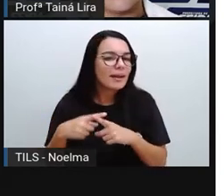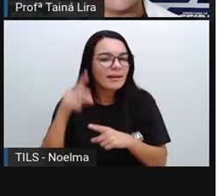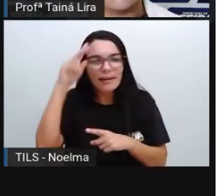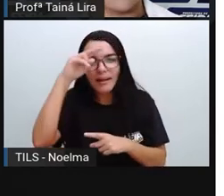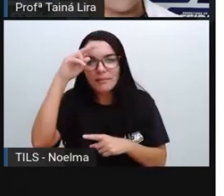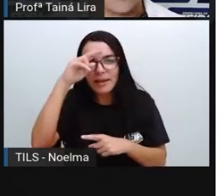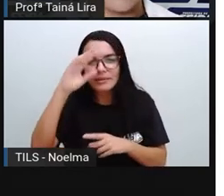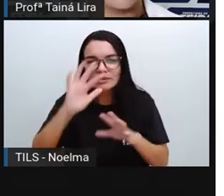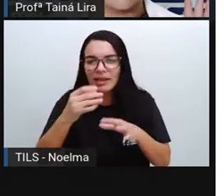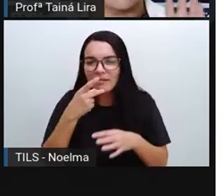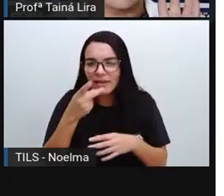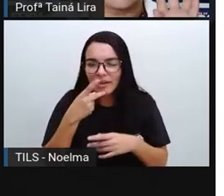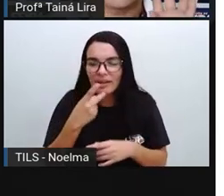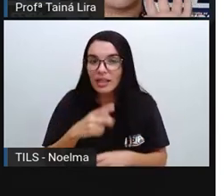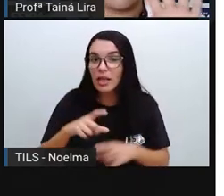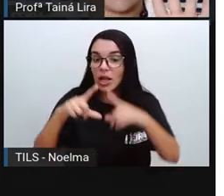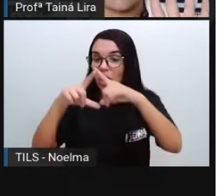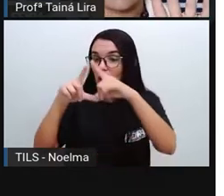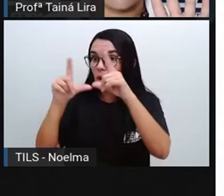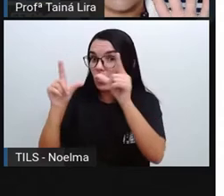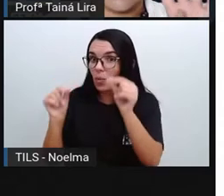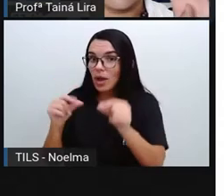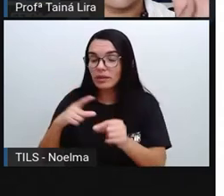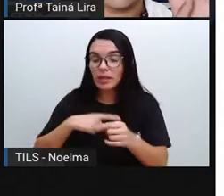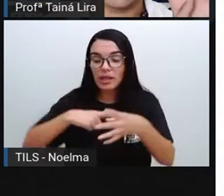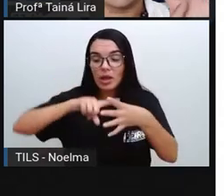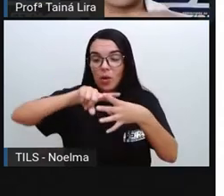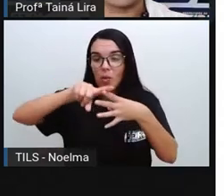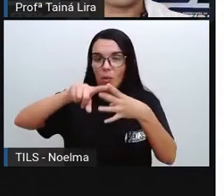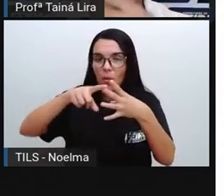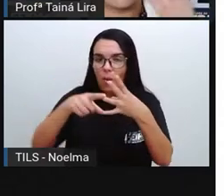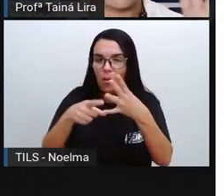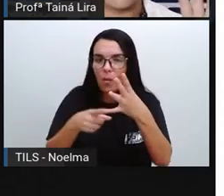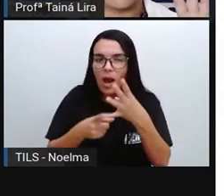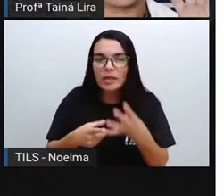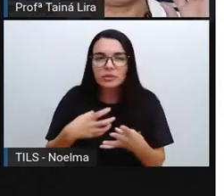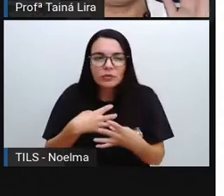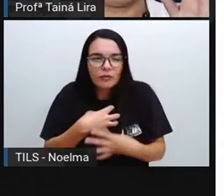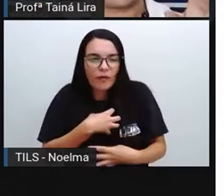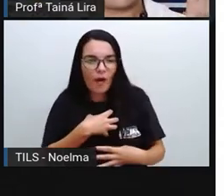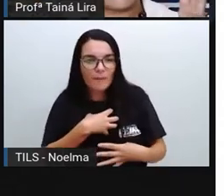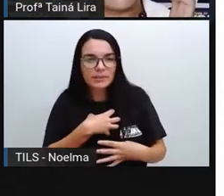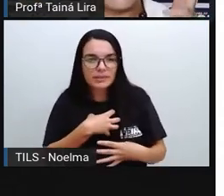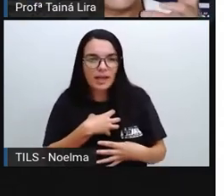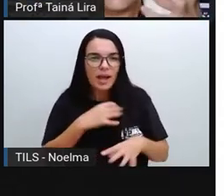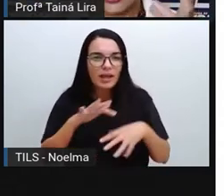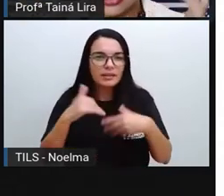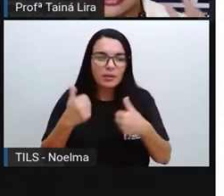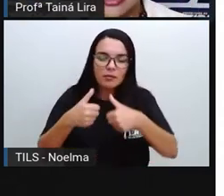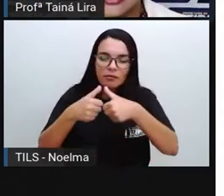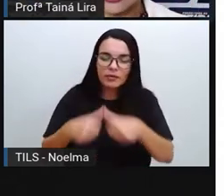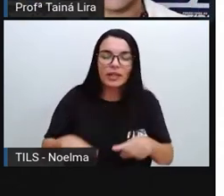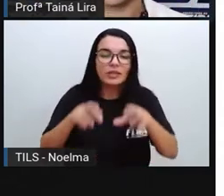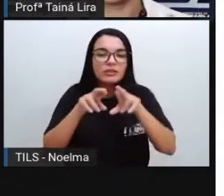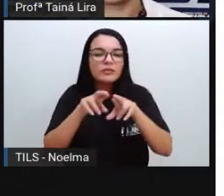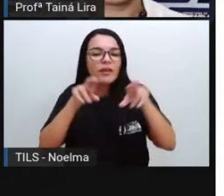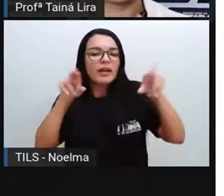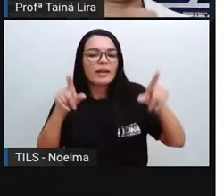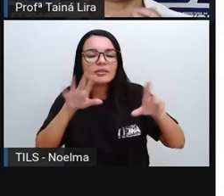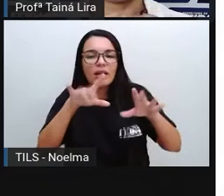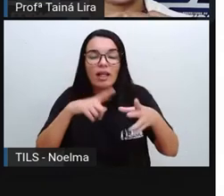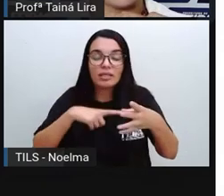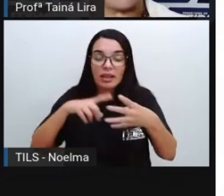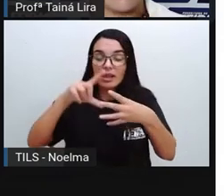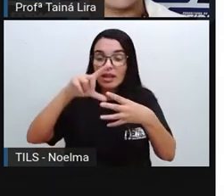Lua, ela tem quatro fases, tá? E de acordo com a fase que ela está, a Lua vai ficando ali diferente. Então, nós